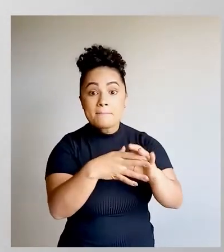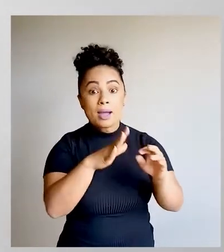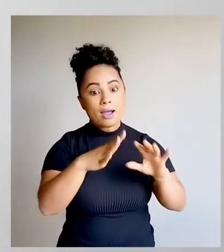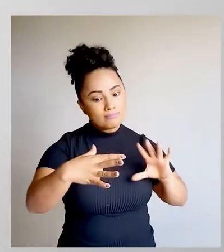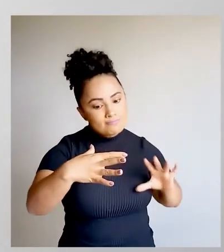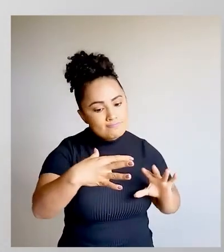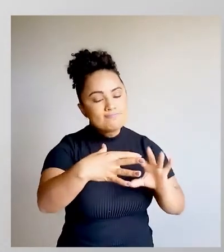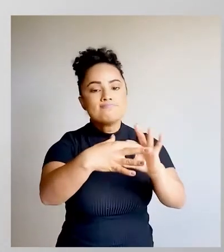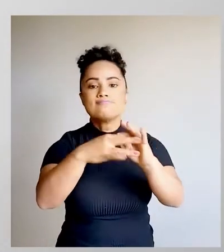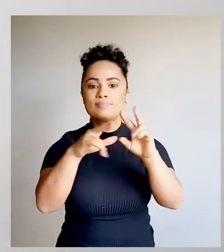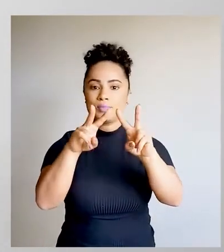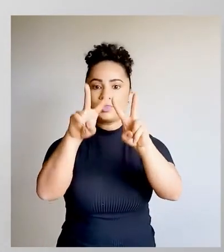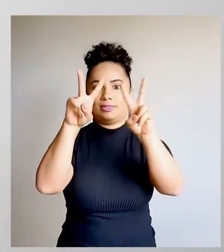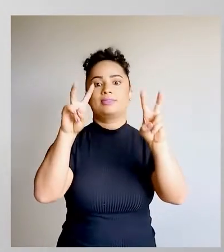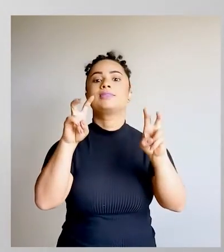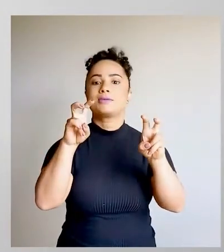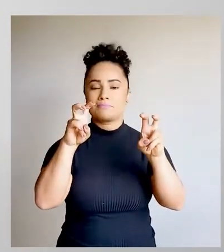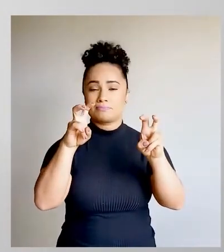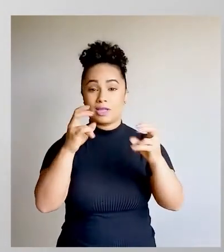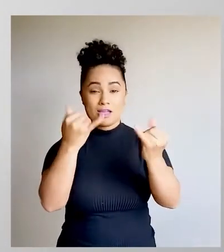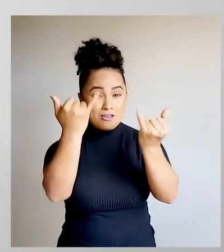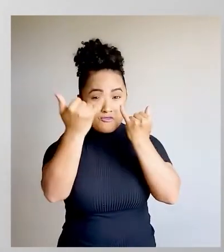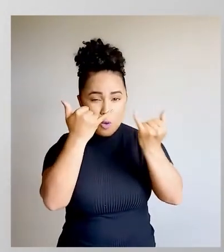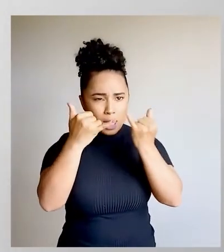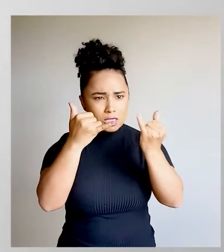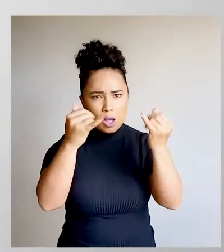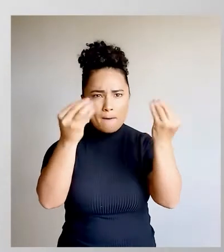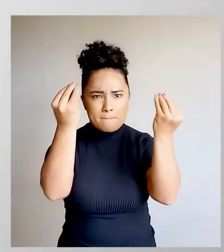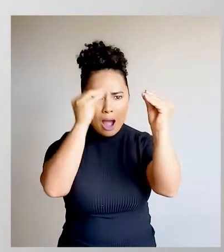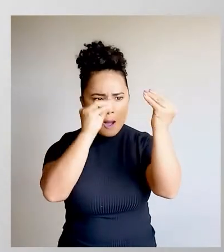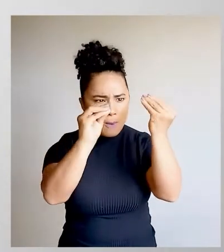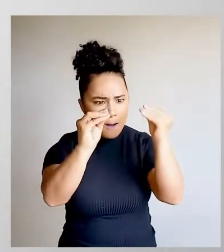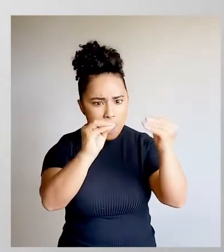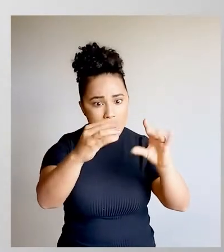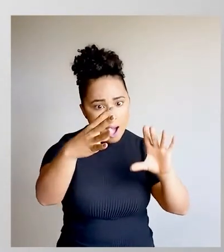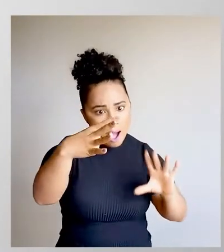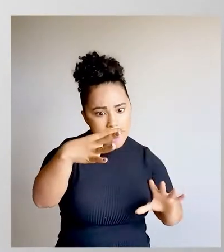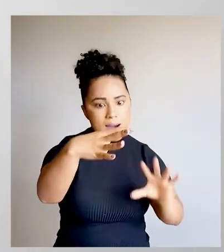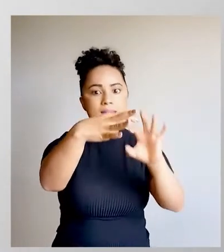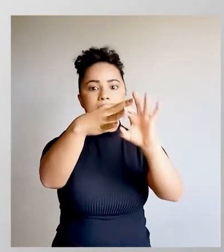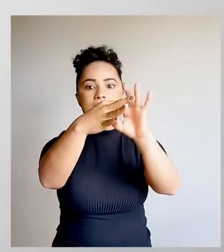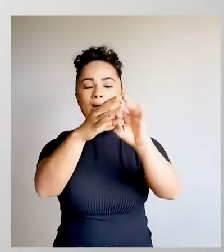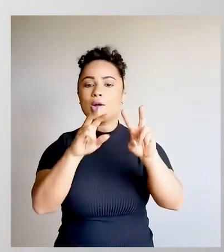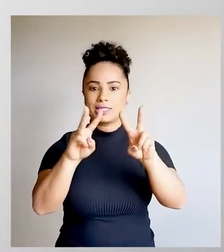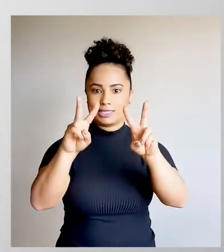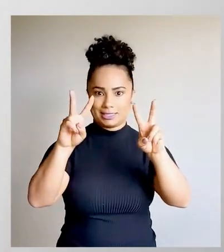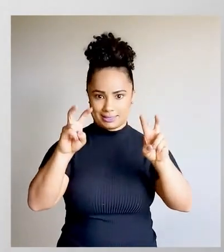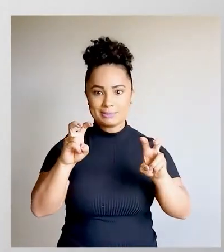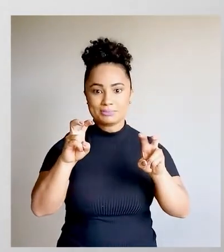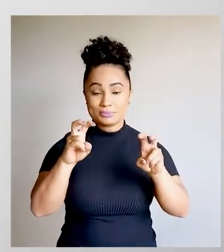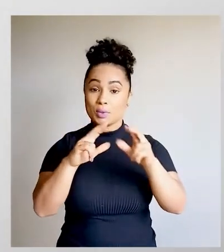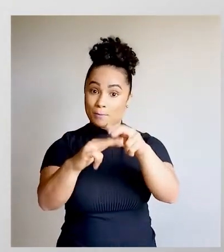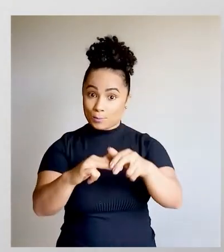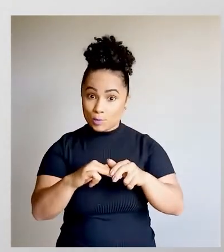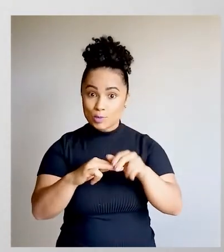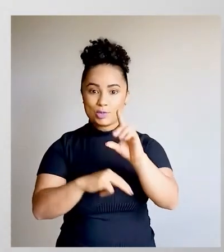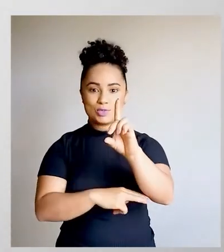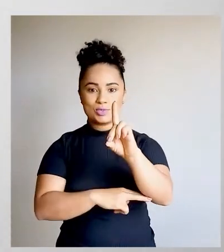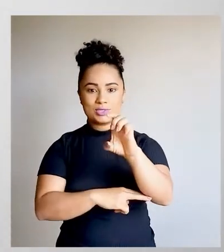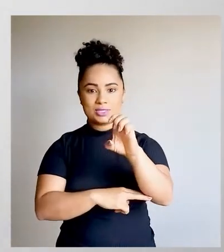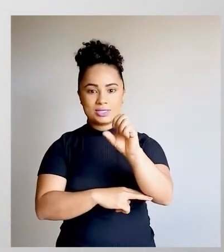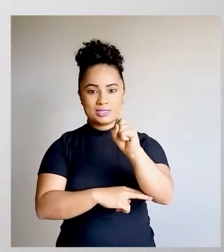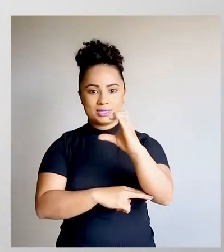Todas elas estão lá juntas para formar o tema, o assunto do texto. Então, o descritor 6 é